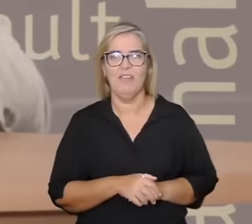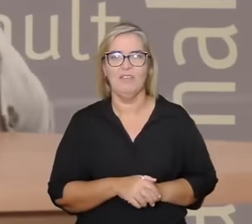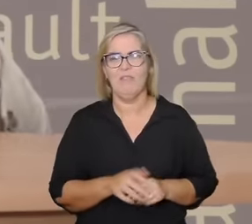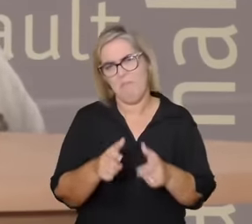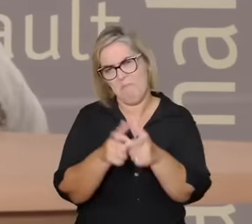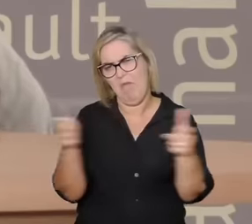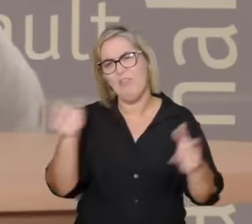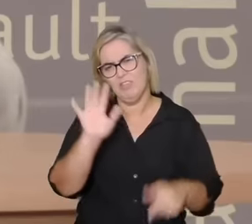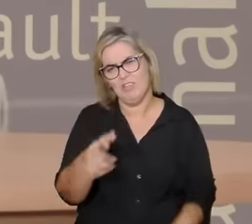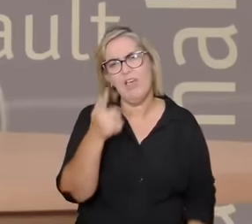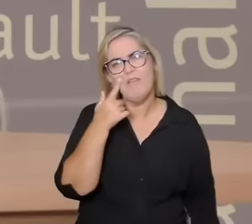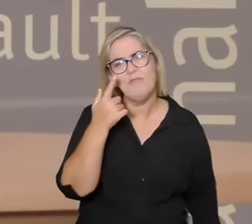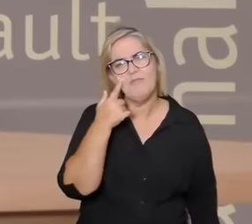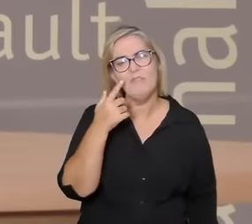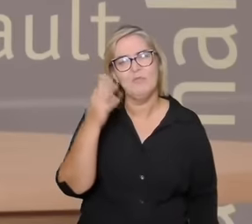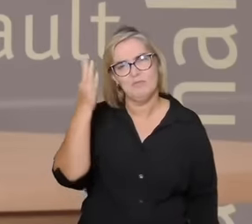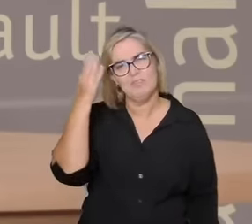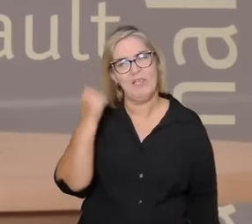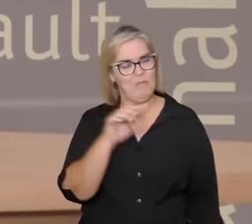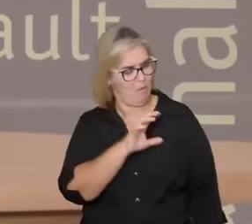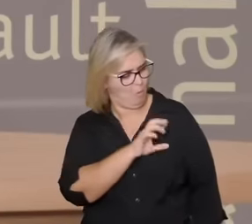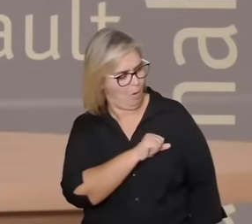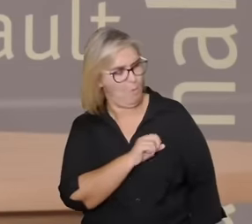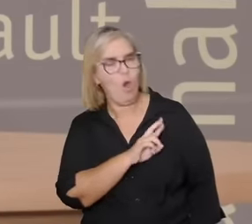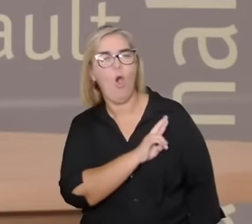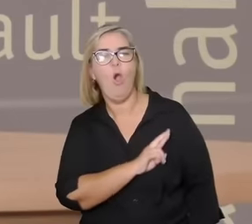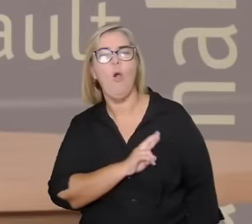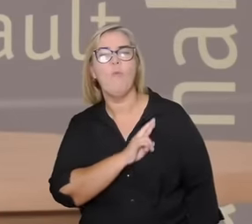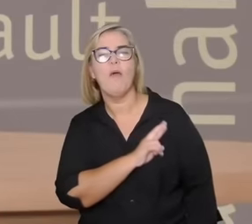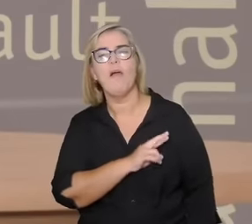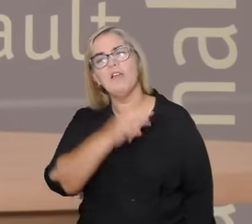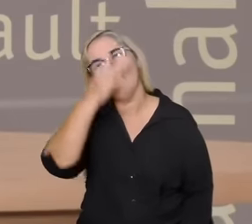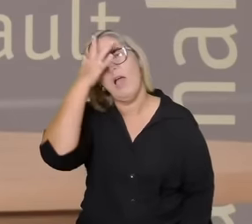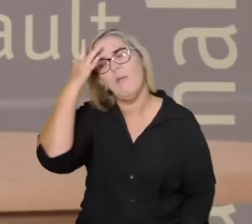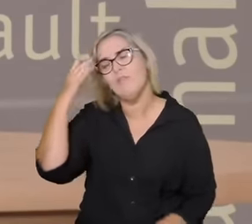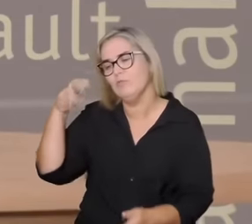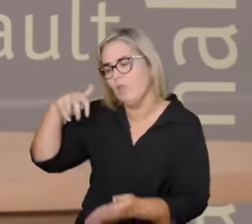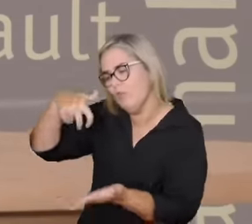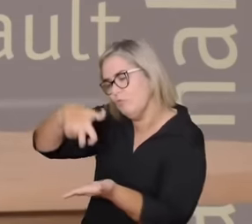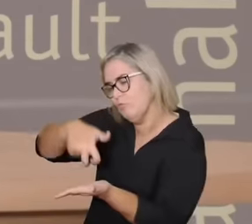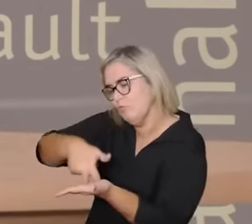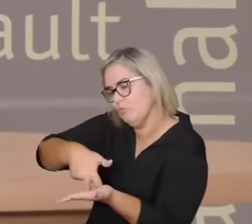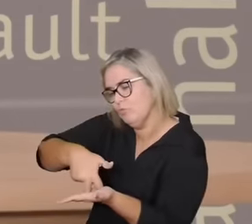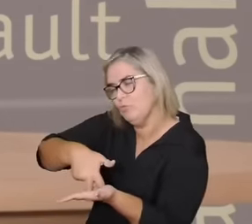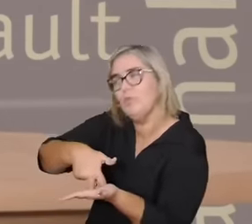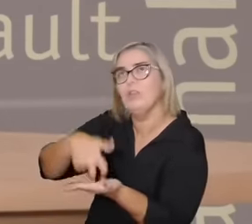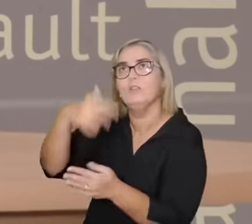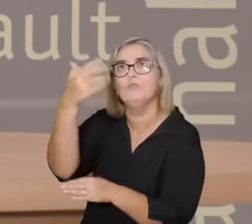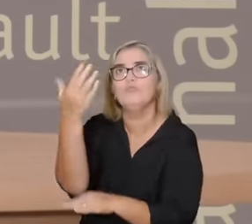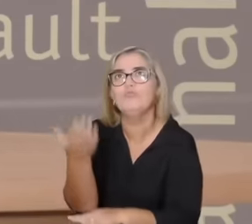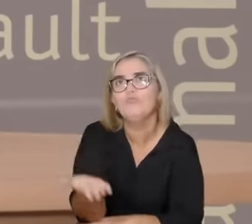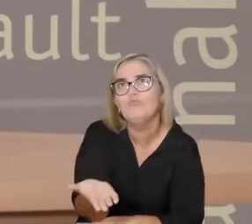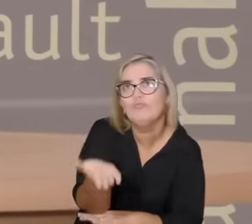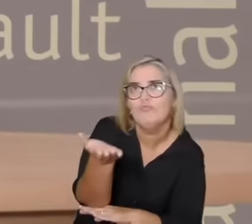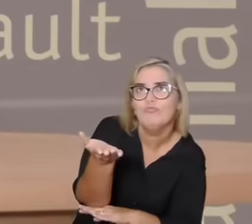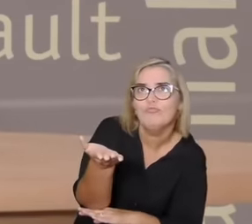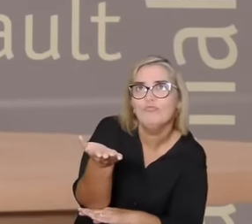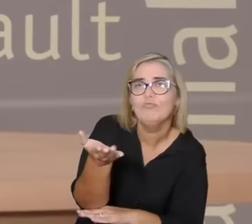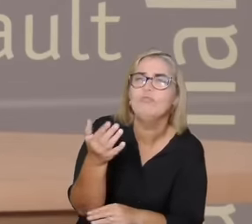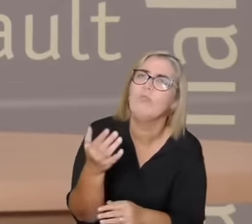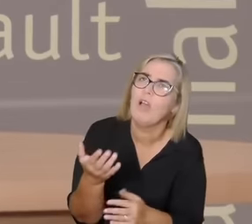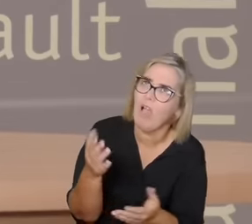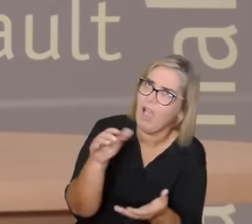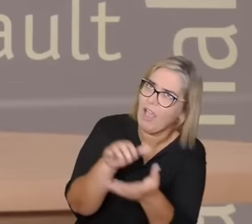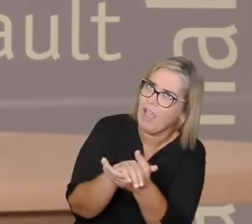comentamos antes do amor romântico uma pessoa circunflexionando o joelho esquerdo ou direito pode variar e